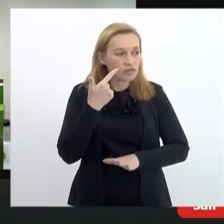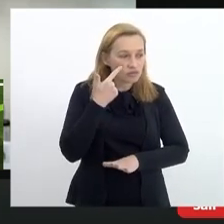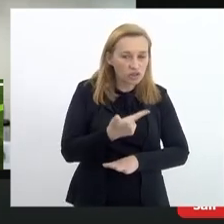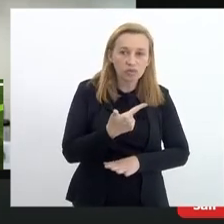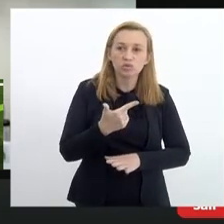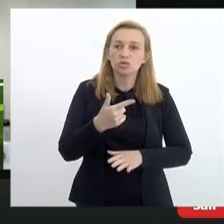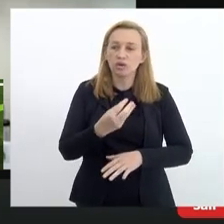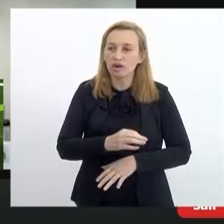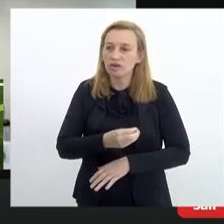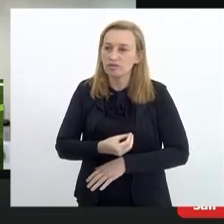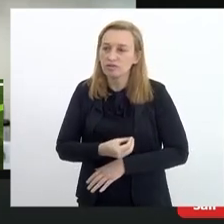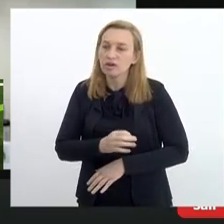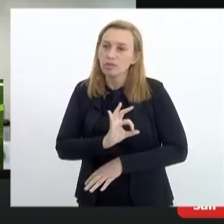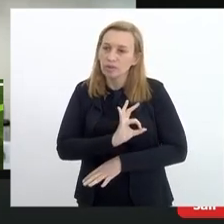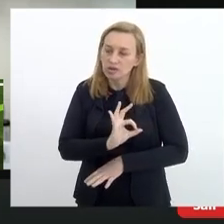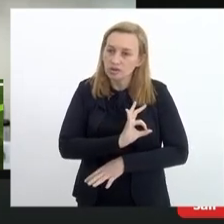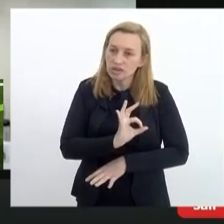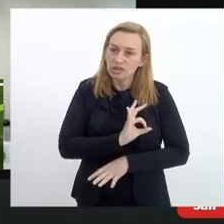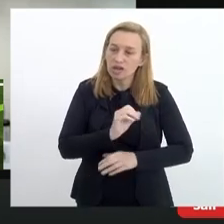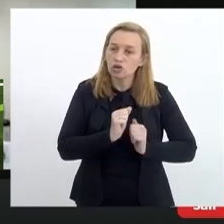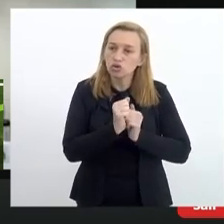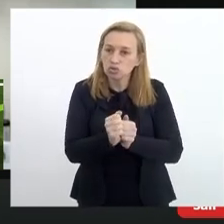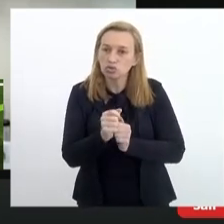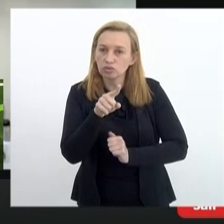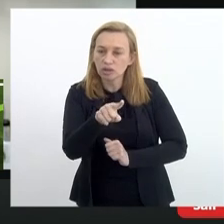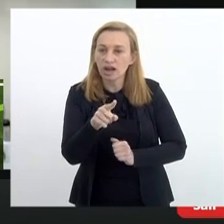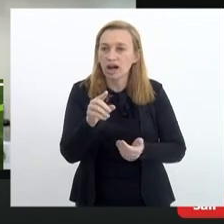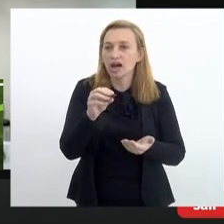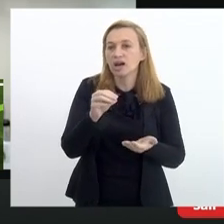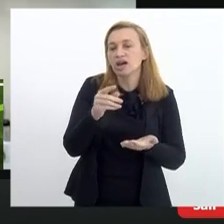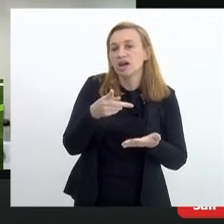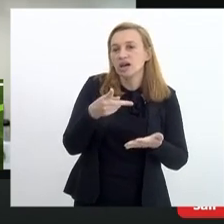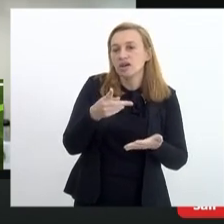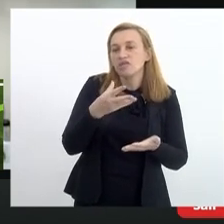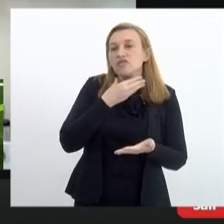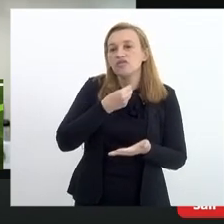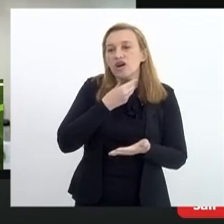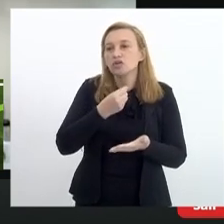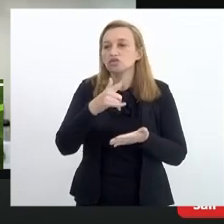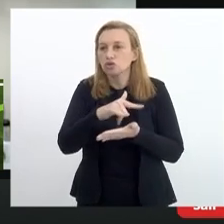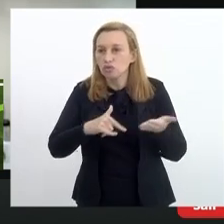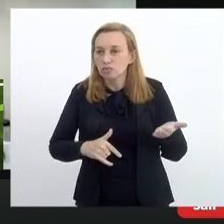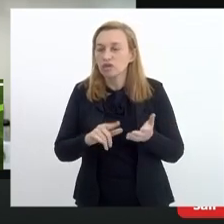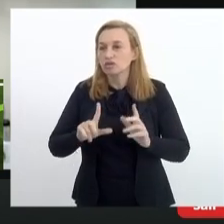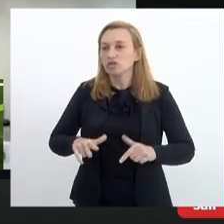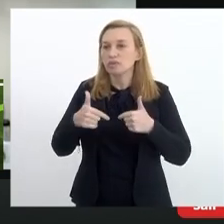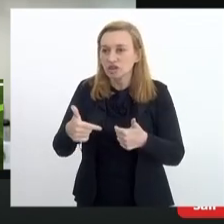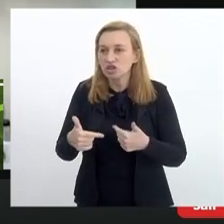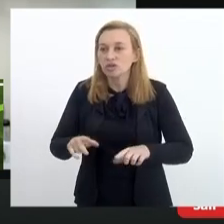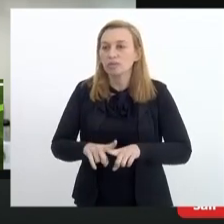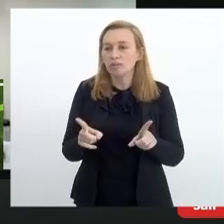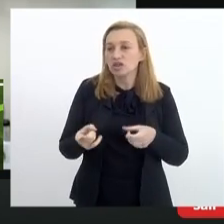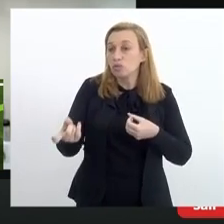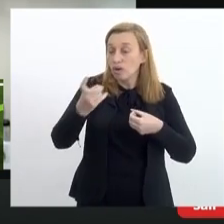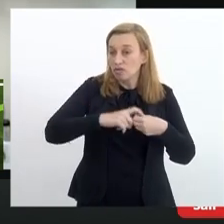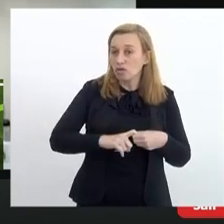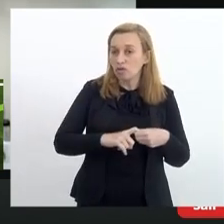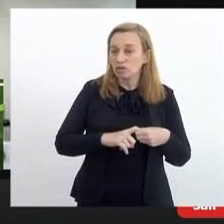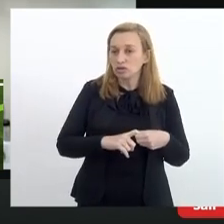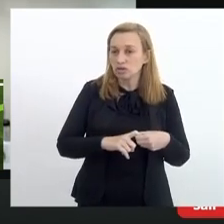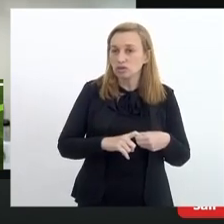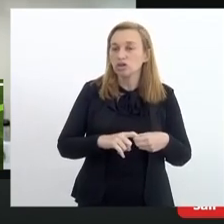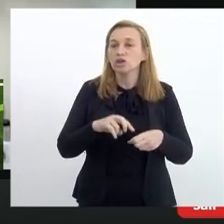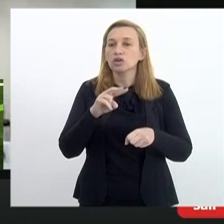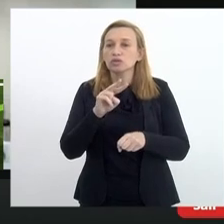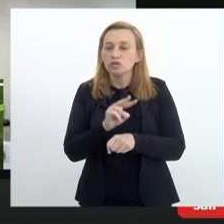policial, flagrante de falsificação de documentos, etc. Essas ações estão sendo tomadas, mas com a retomada dos